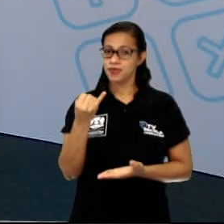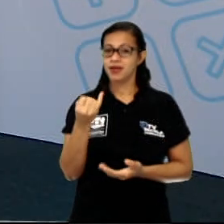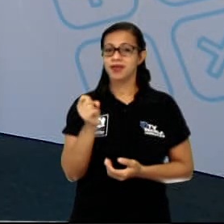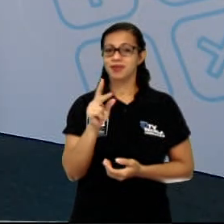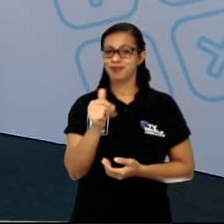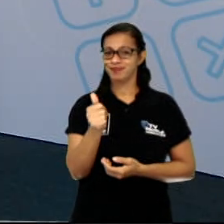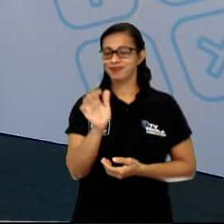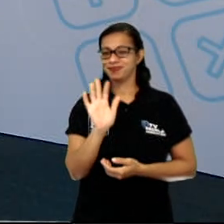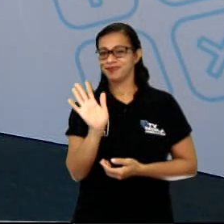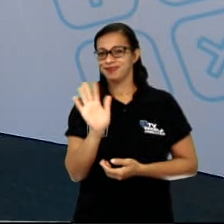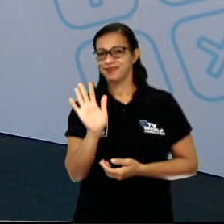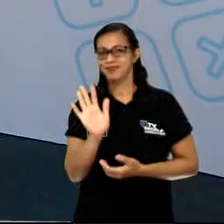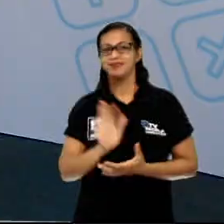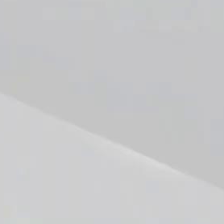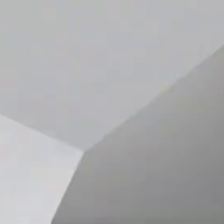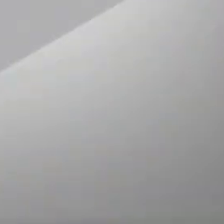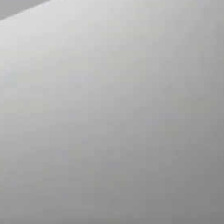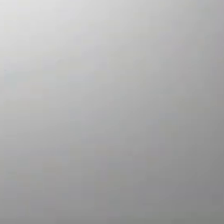encontro. Tchau!